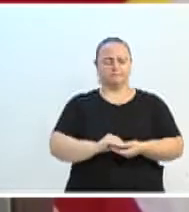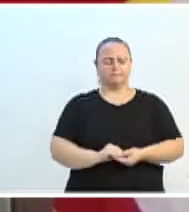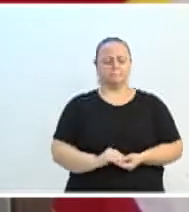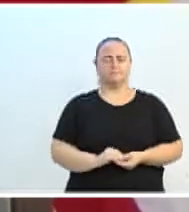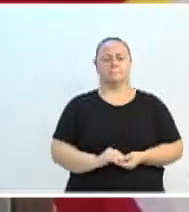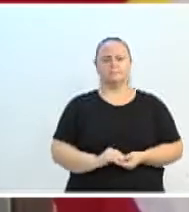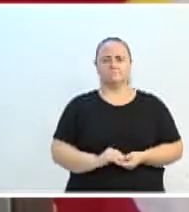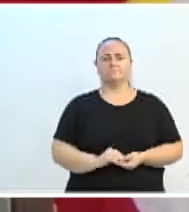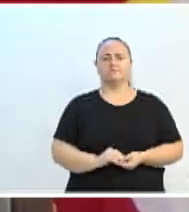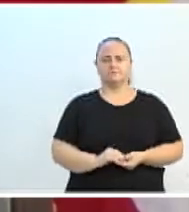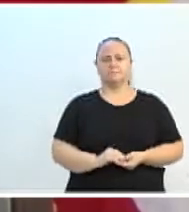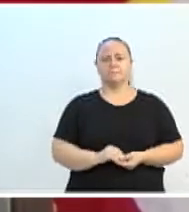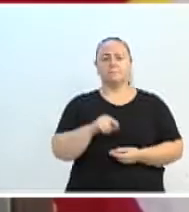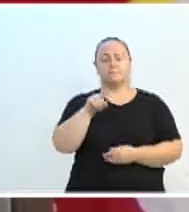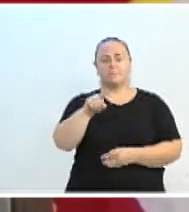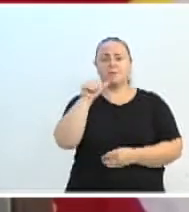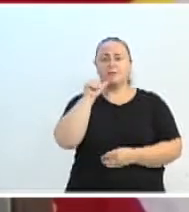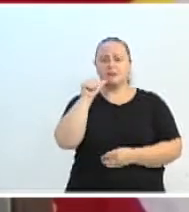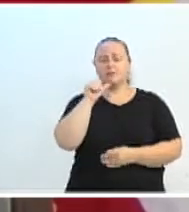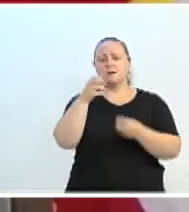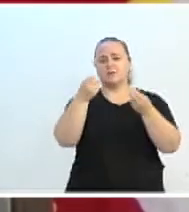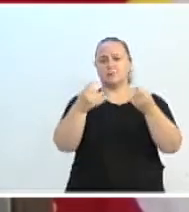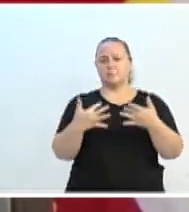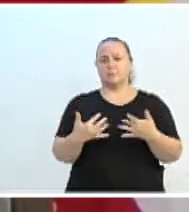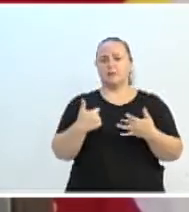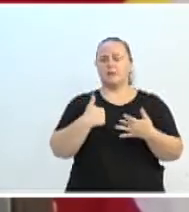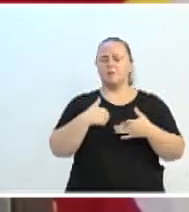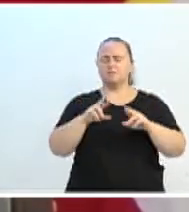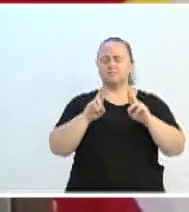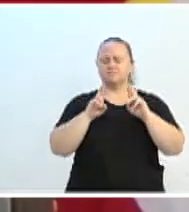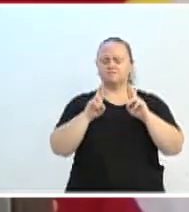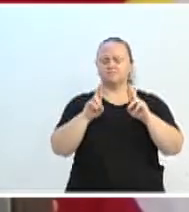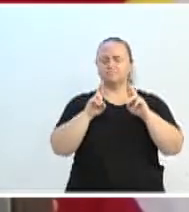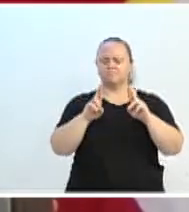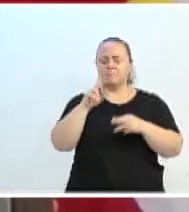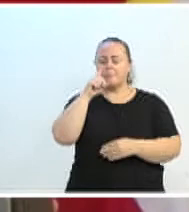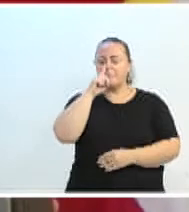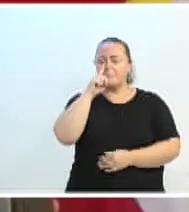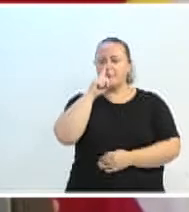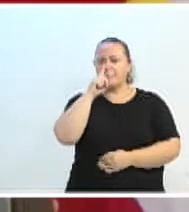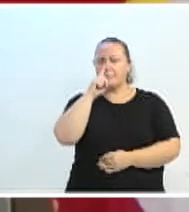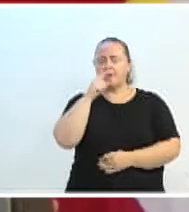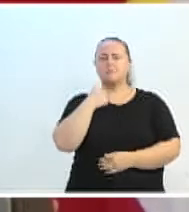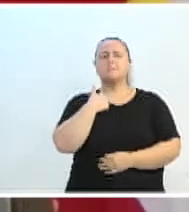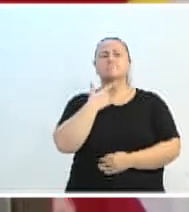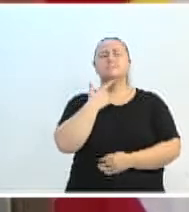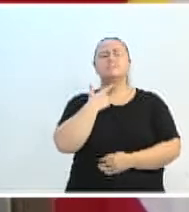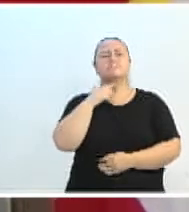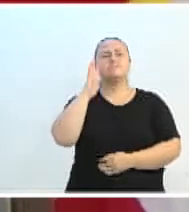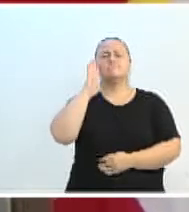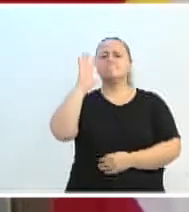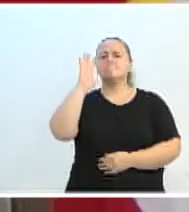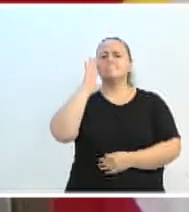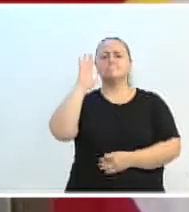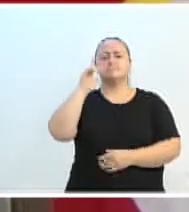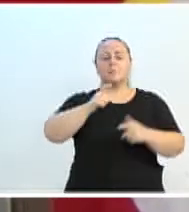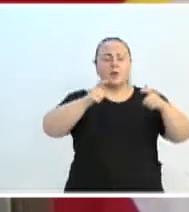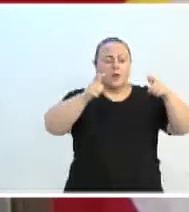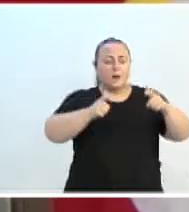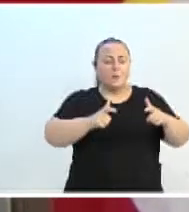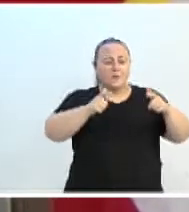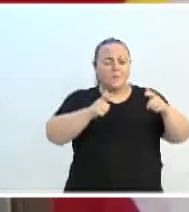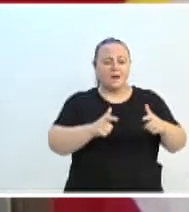ela diz, meu desejo como mãe é Blumenau ter uma ala só para a oncologia